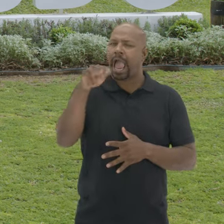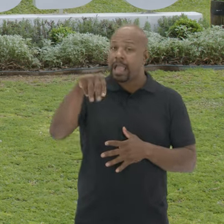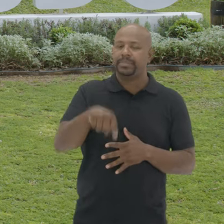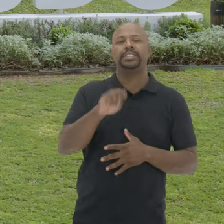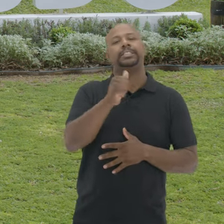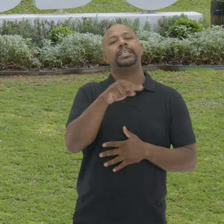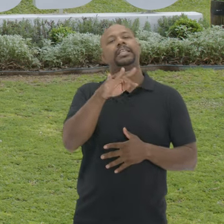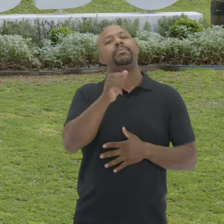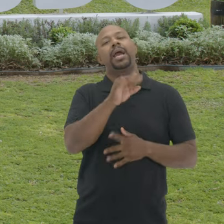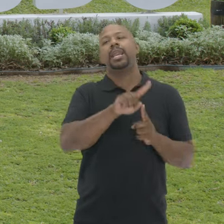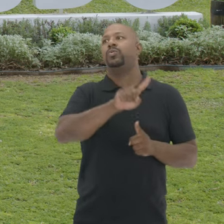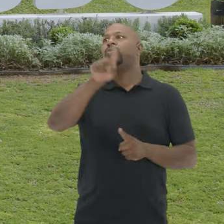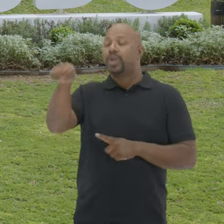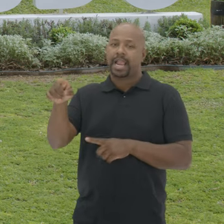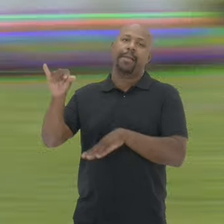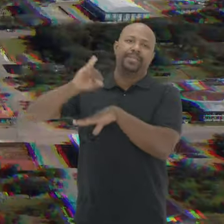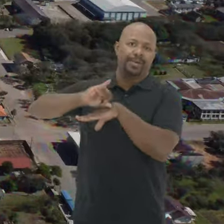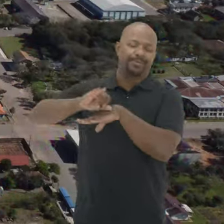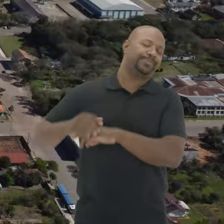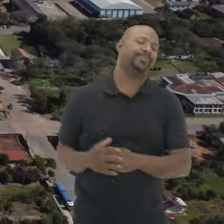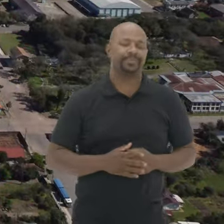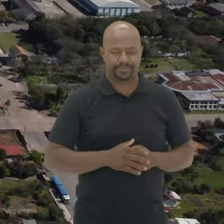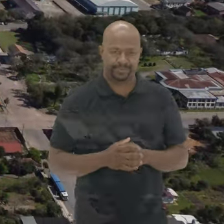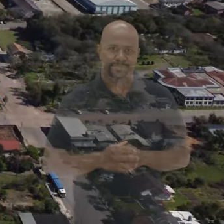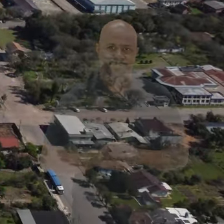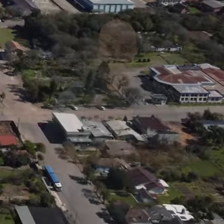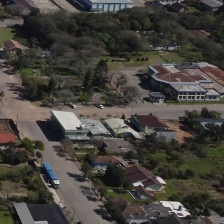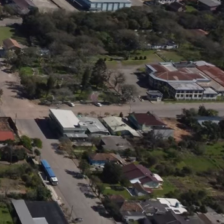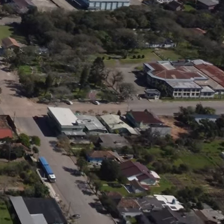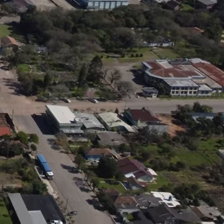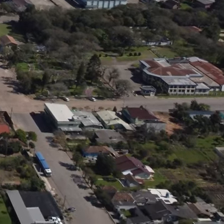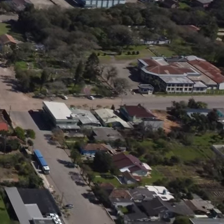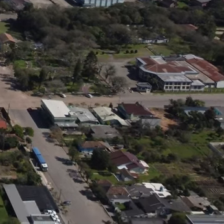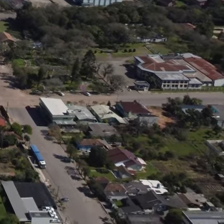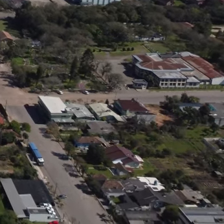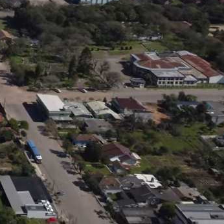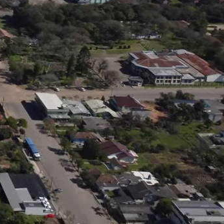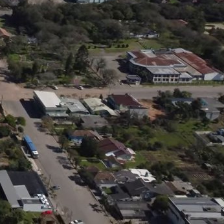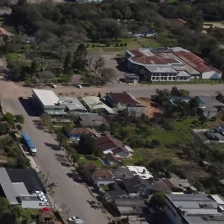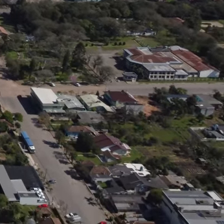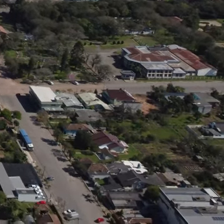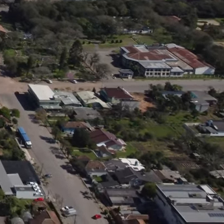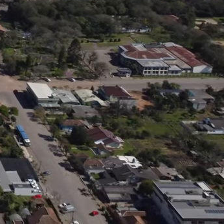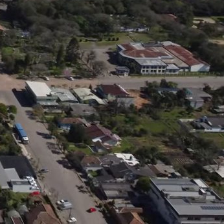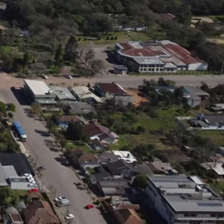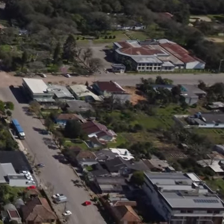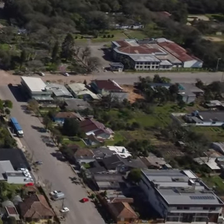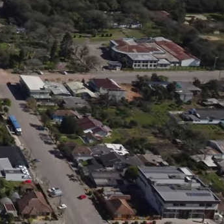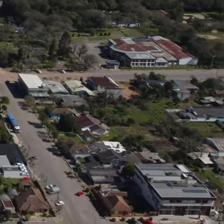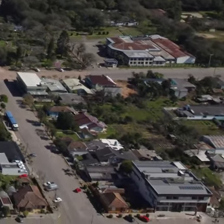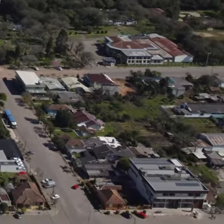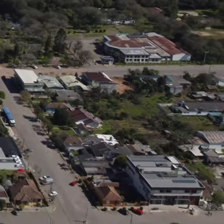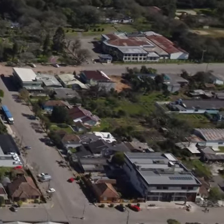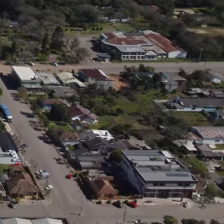quilômetros de Santa Maria No sentido da capital Atrás dela, um letreiro escrito Eu Amo Agudo Imagem aérea da cidade Com casas, alguns edifícios,